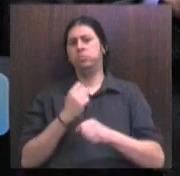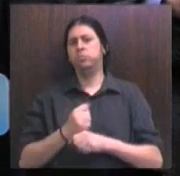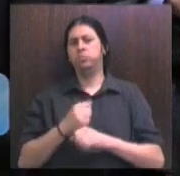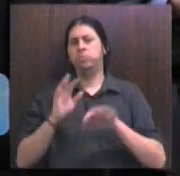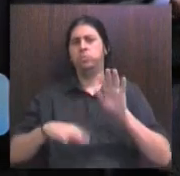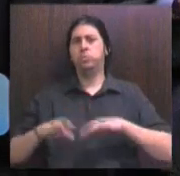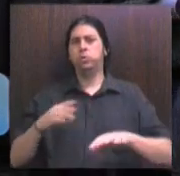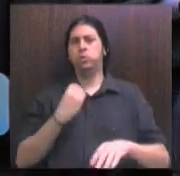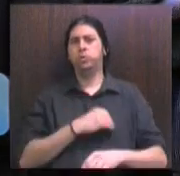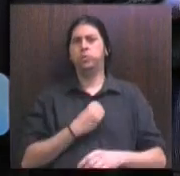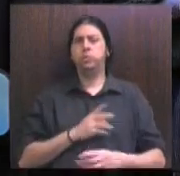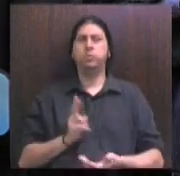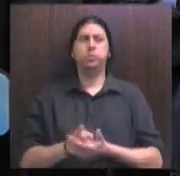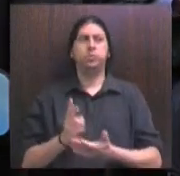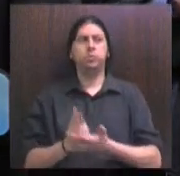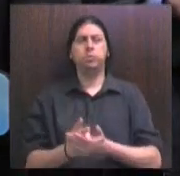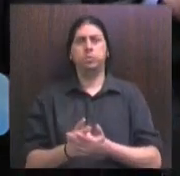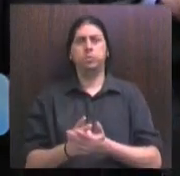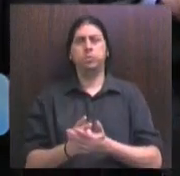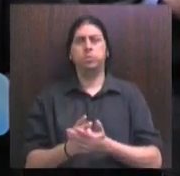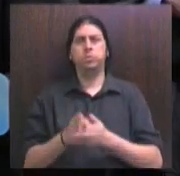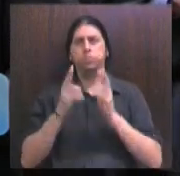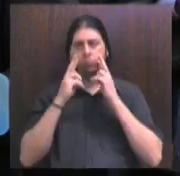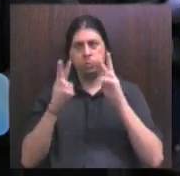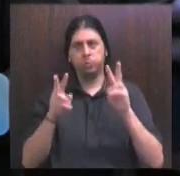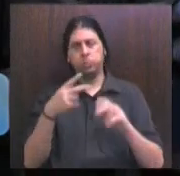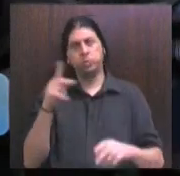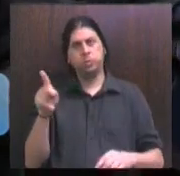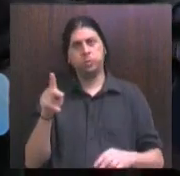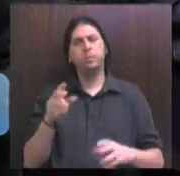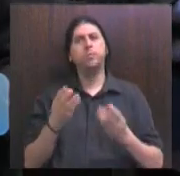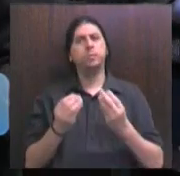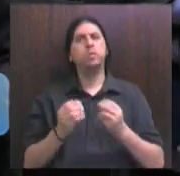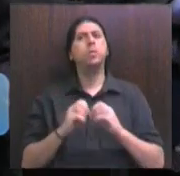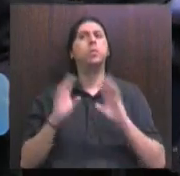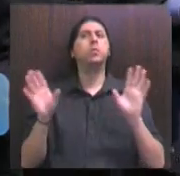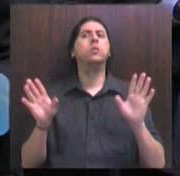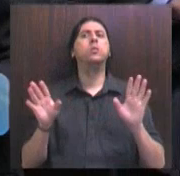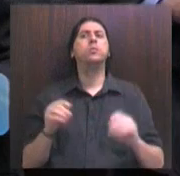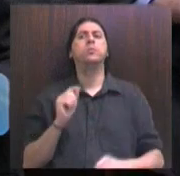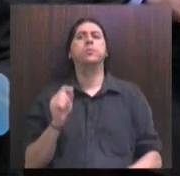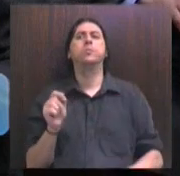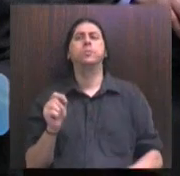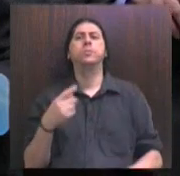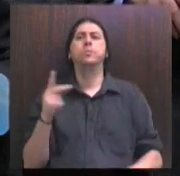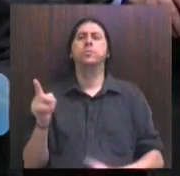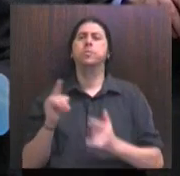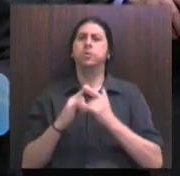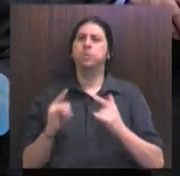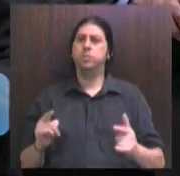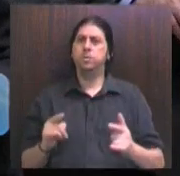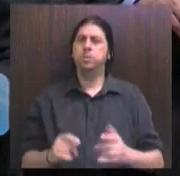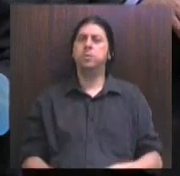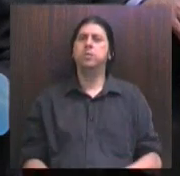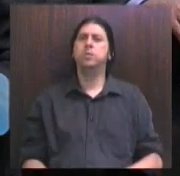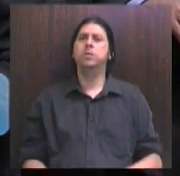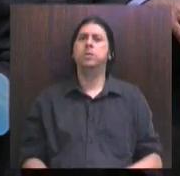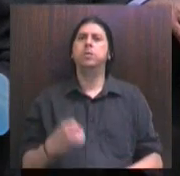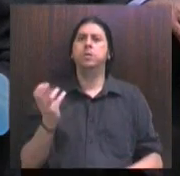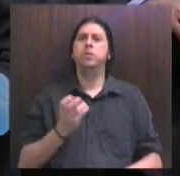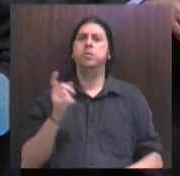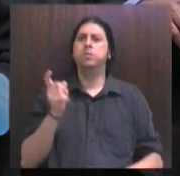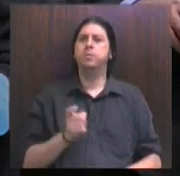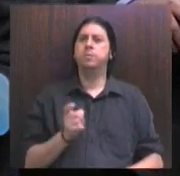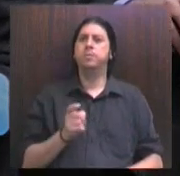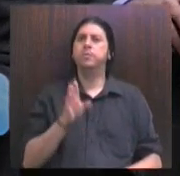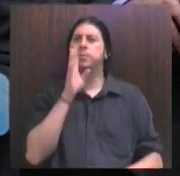existência. E, na visão, está bem claro que esta entidade quer ser